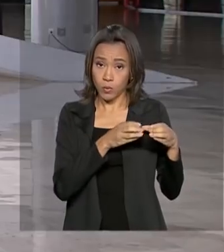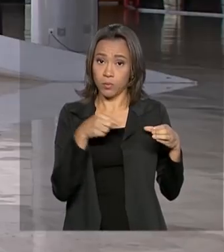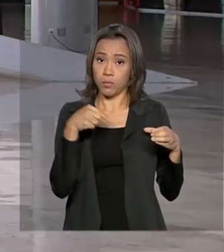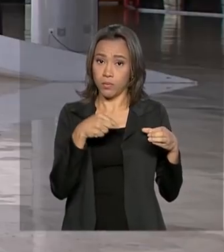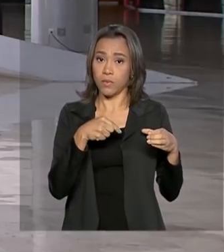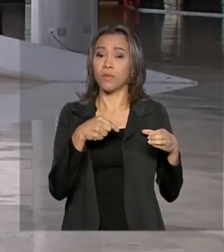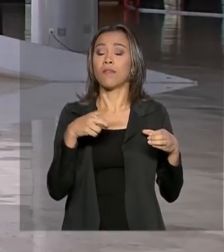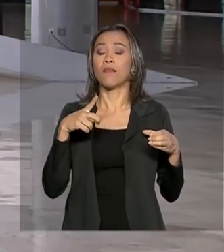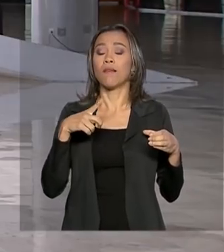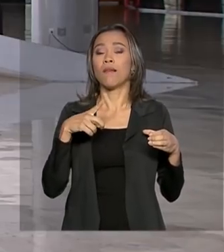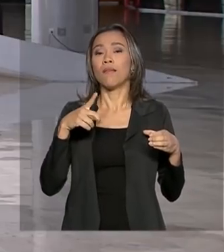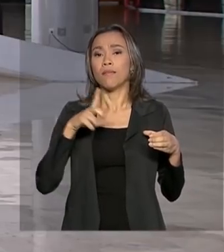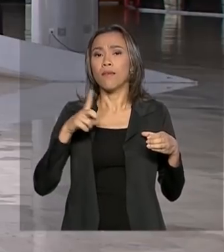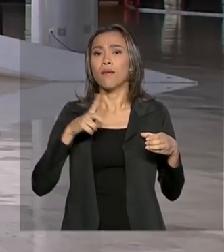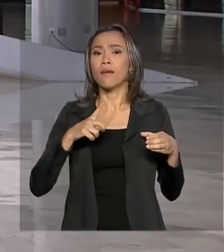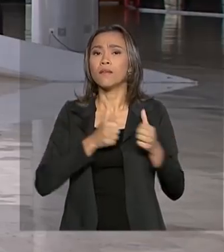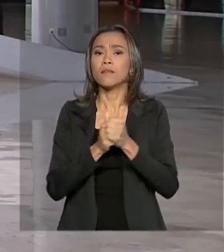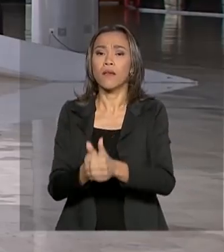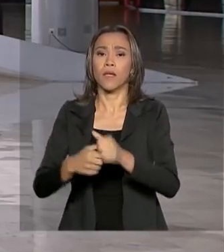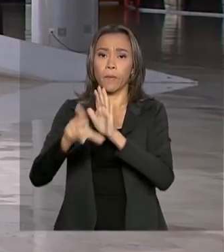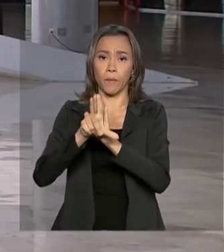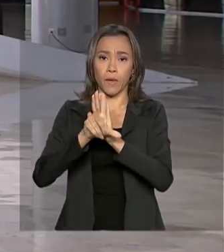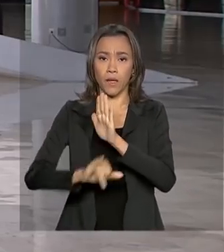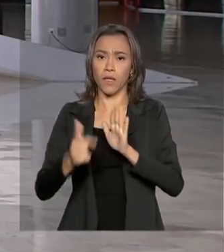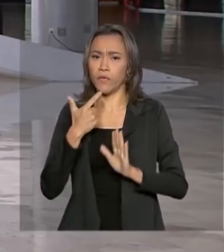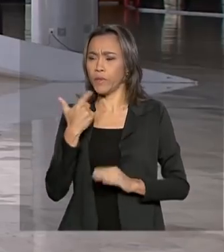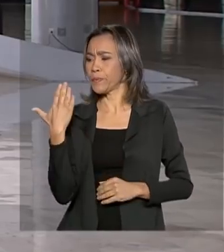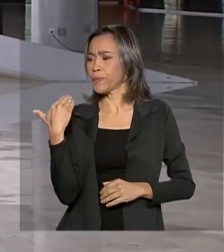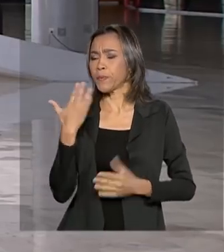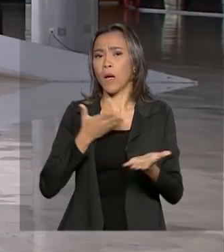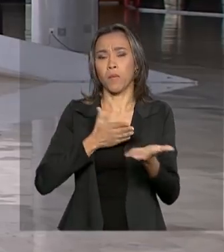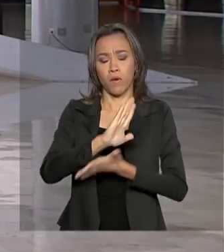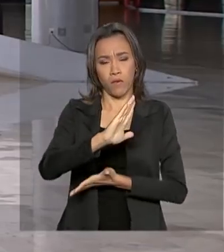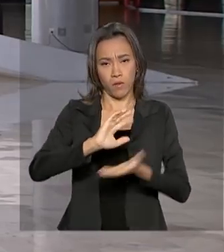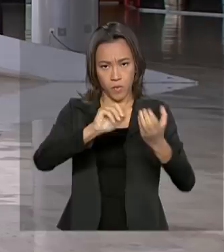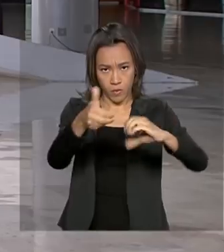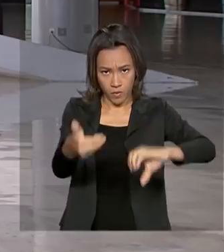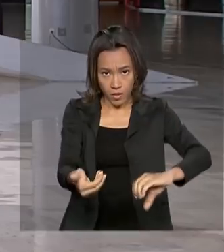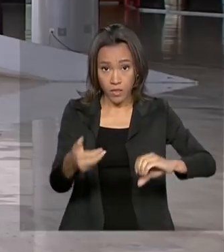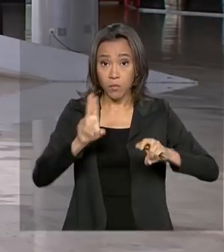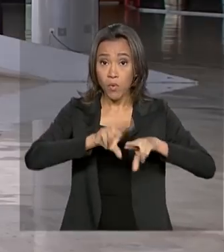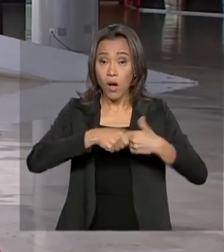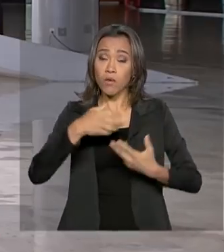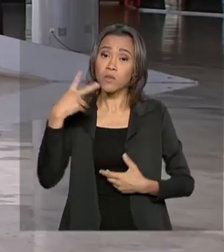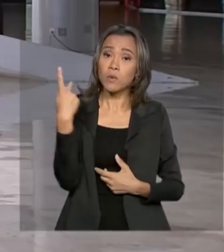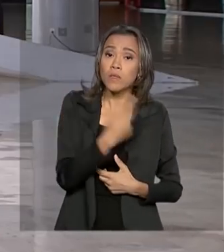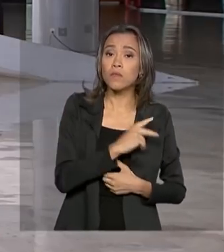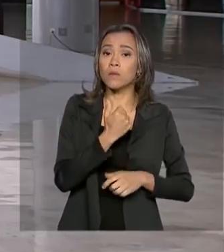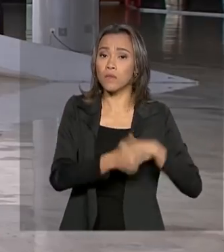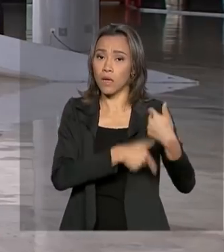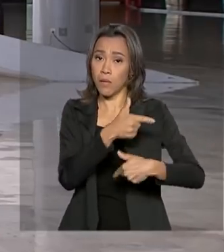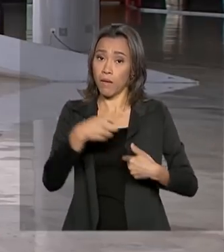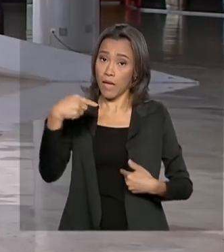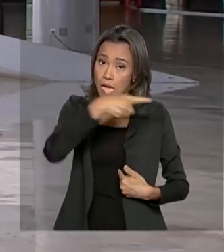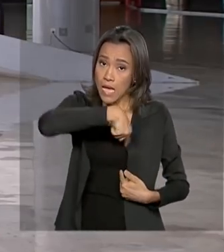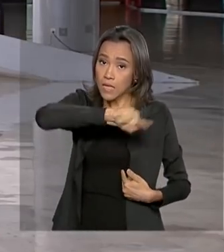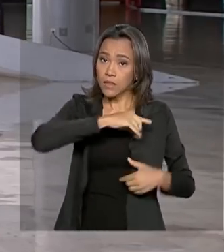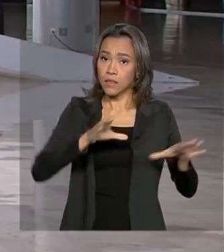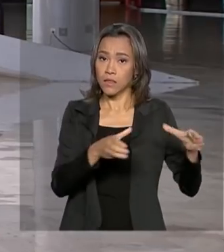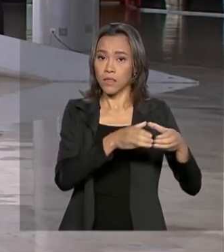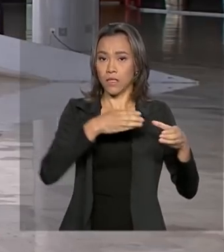lei recém-aprovada pelo Congresso Nacional. Pelo trabalho extra, esses militares da reserva